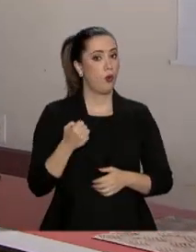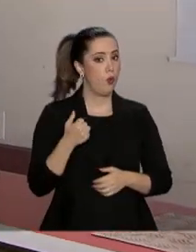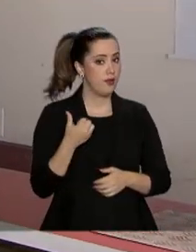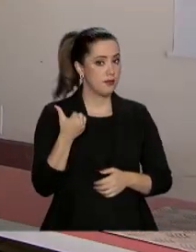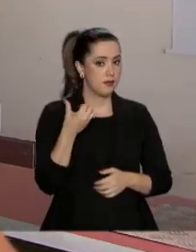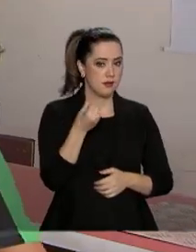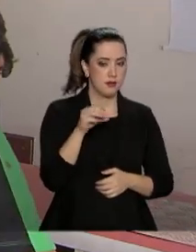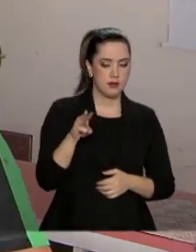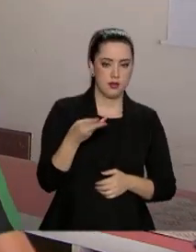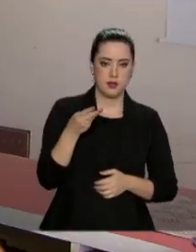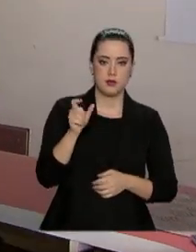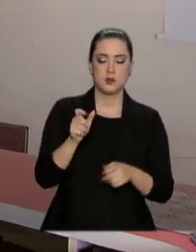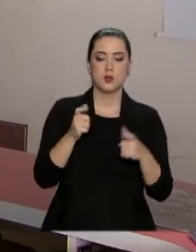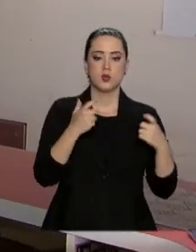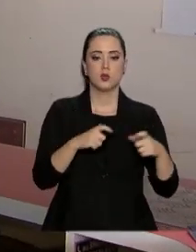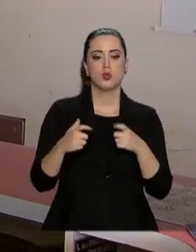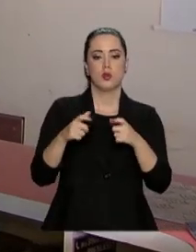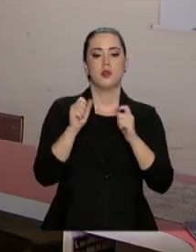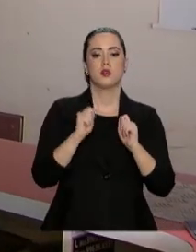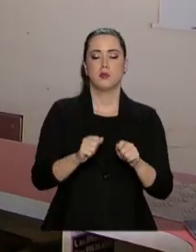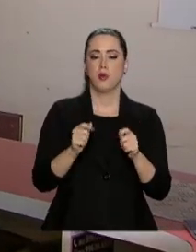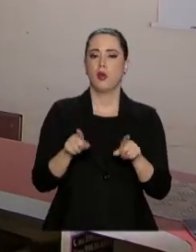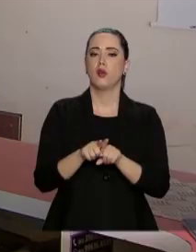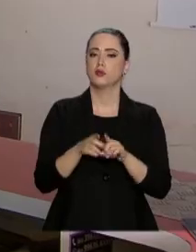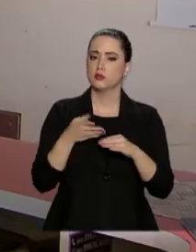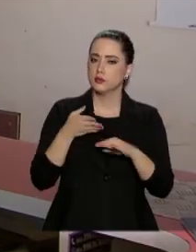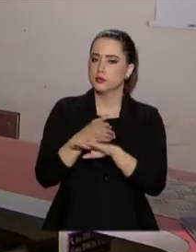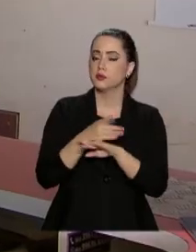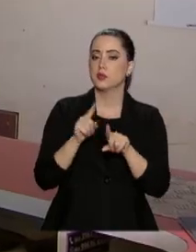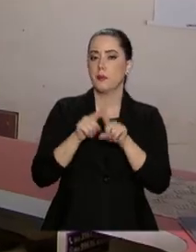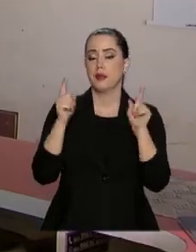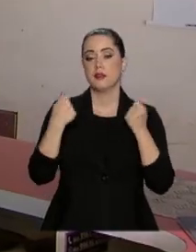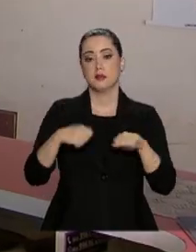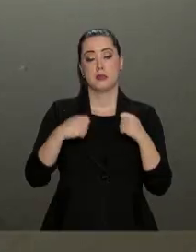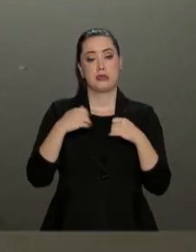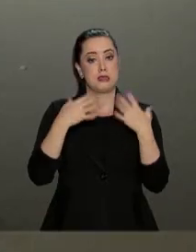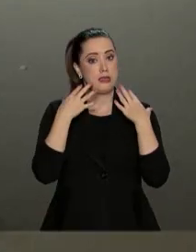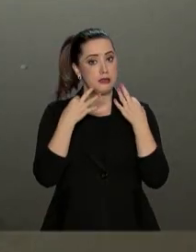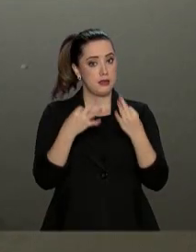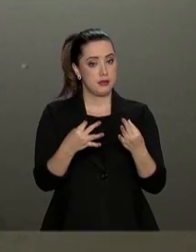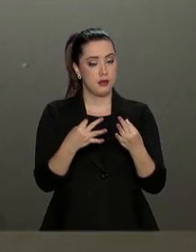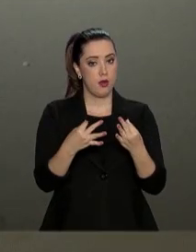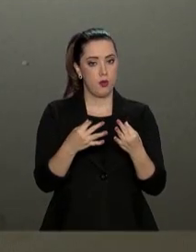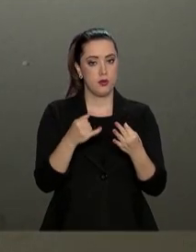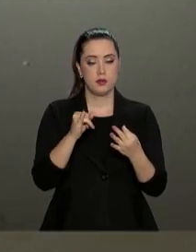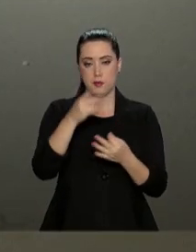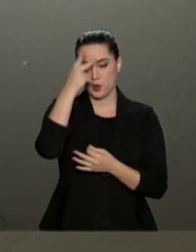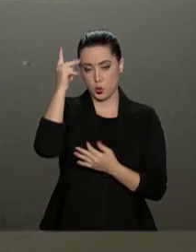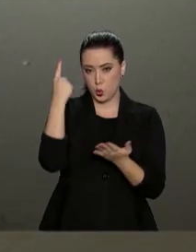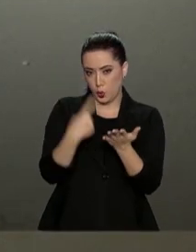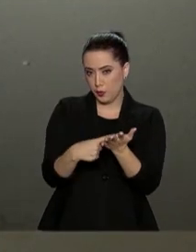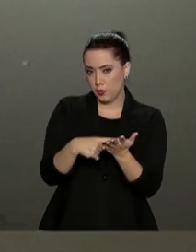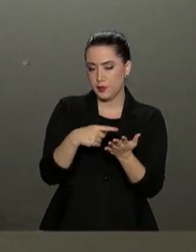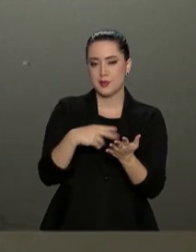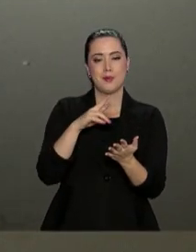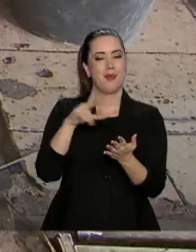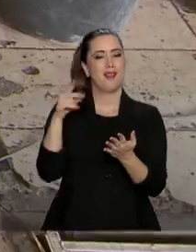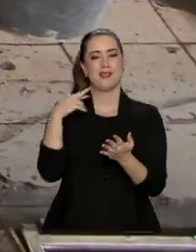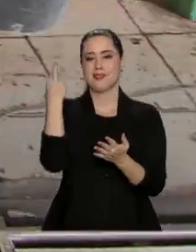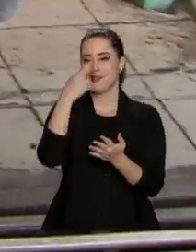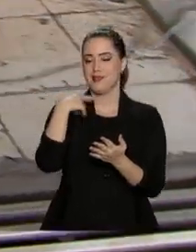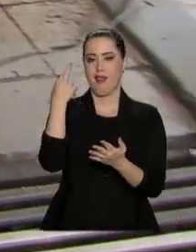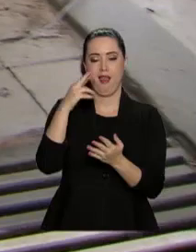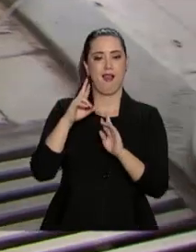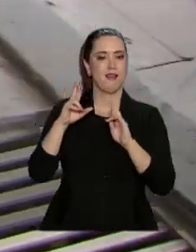milhões de unidades consumidoras podem ser beneficiadas, mas é preciso ficar atento. Quem aderir e não seguir a regra pode